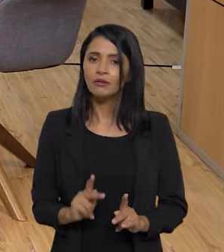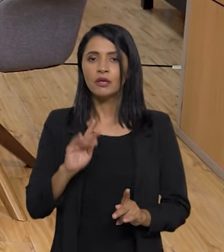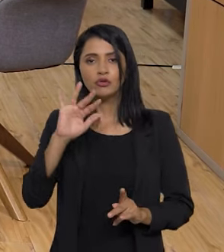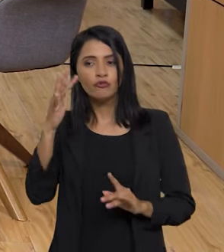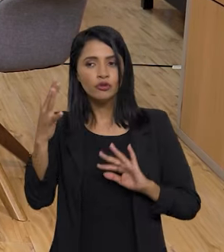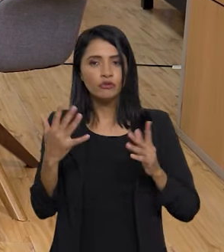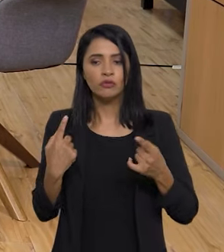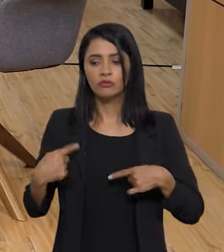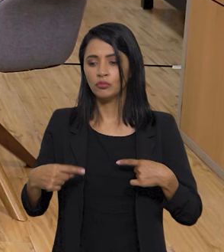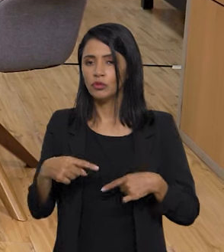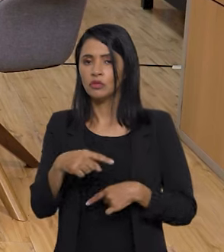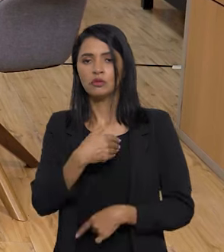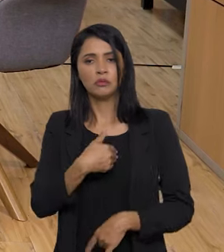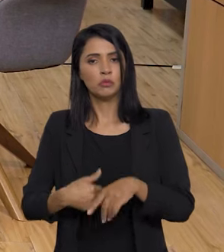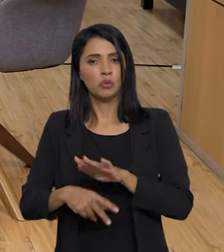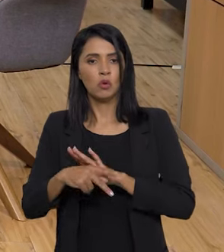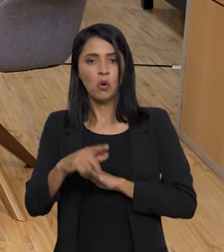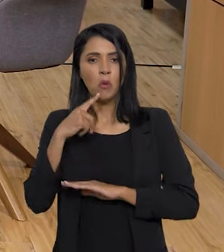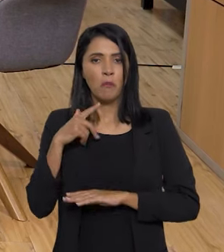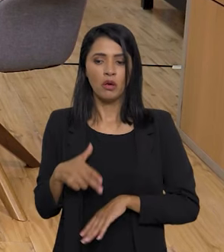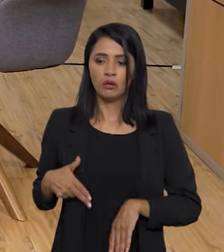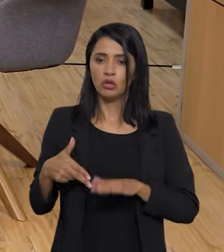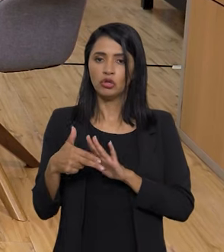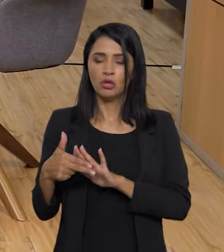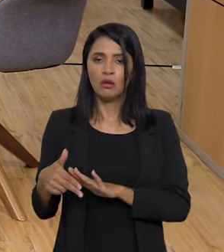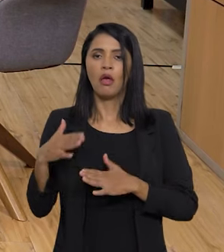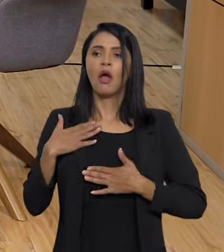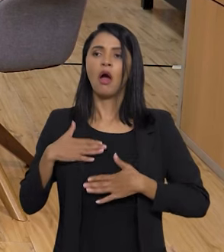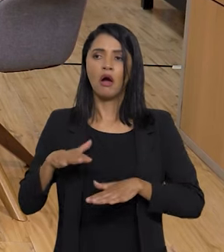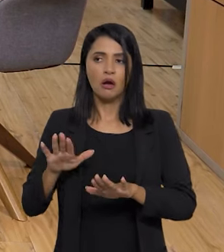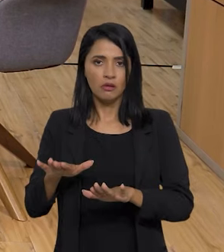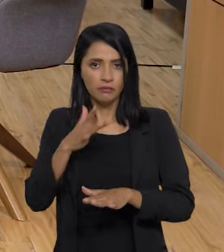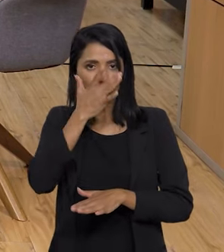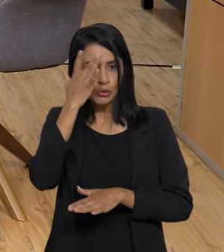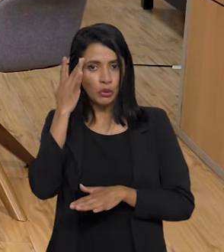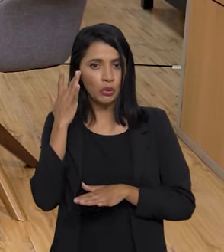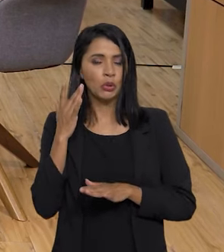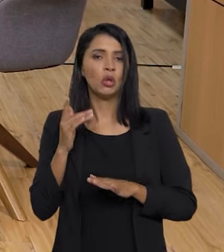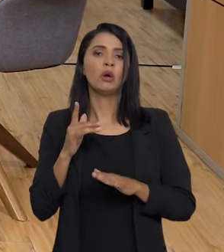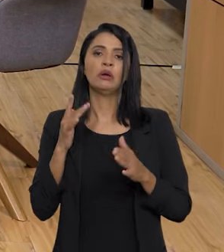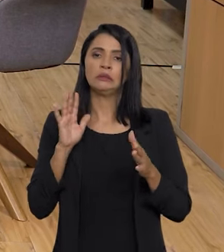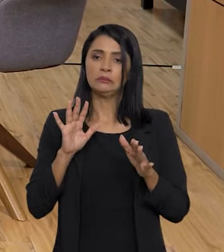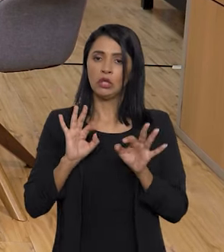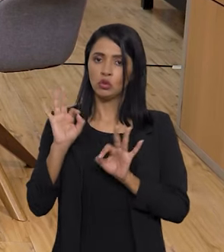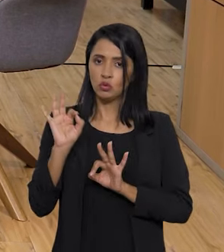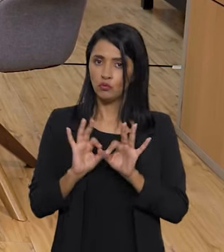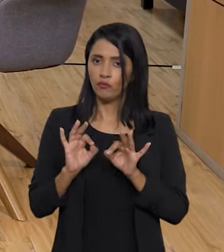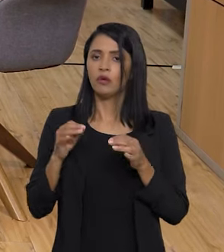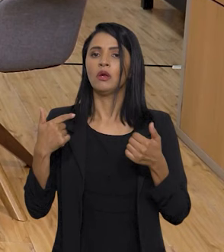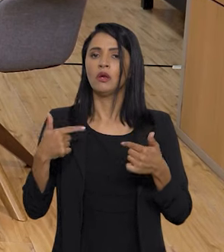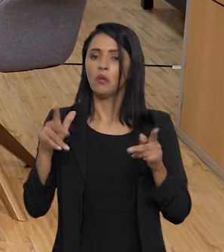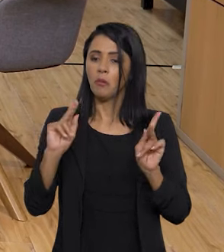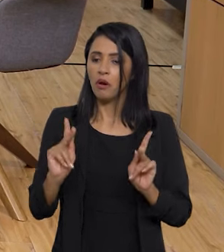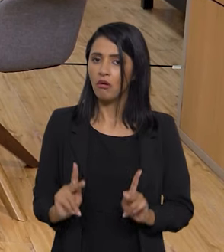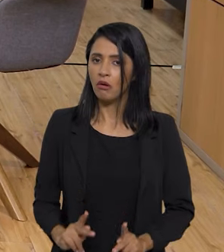resolvendo com políticas públicas, desarmando os espíritos das pessoas e construindo uma sociedade